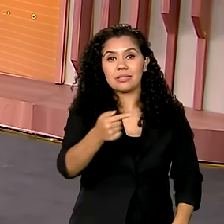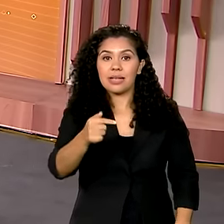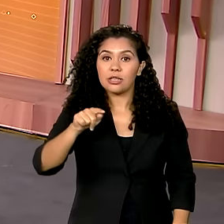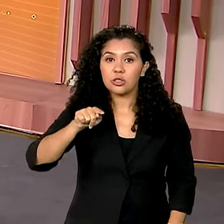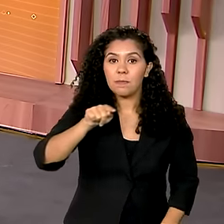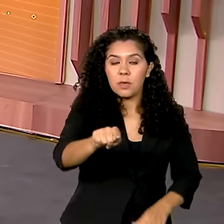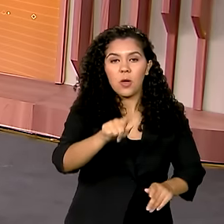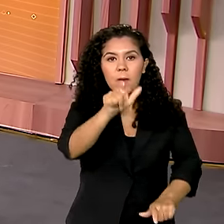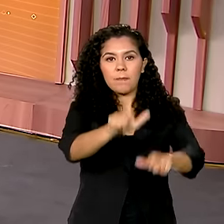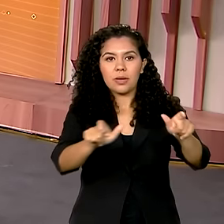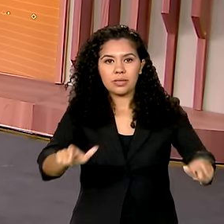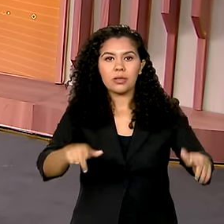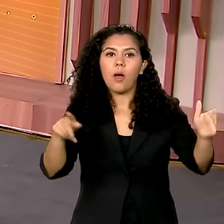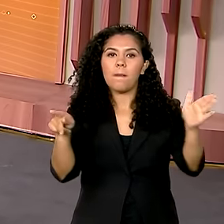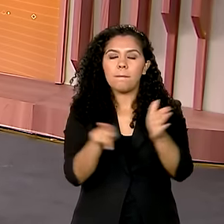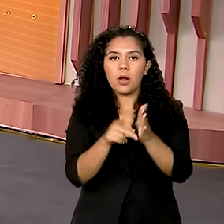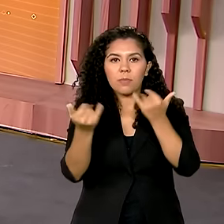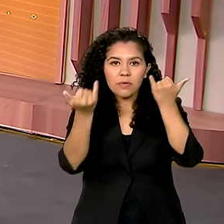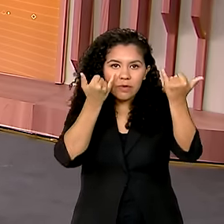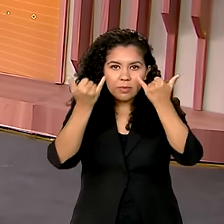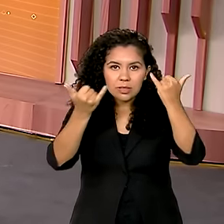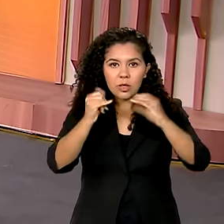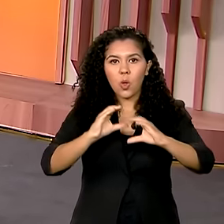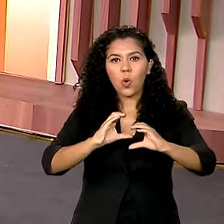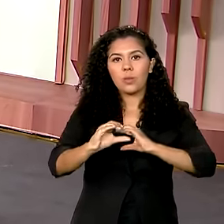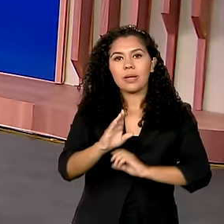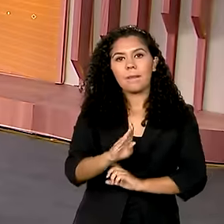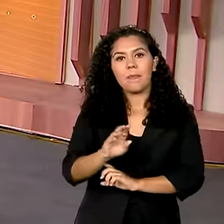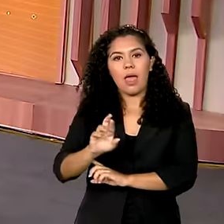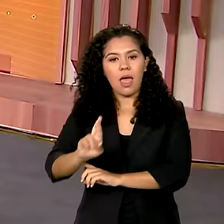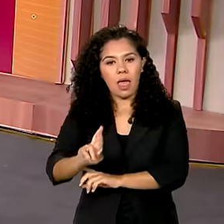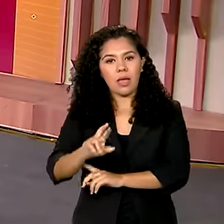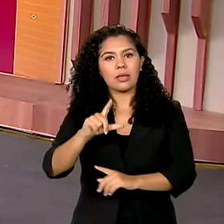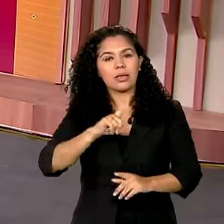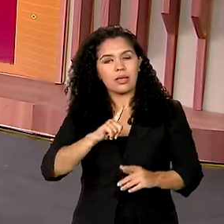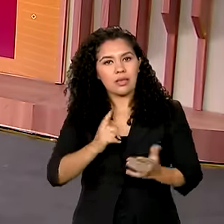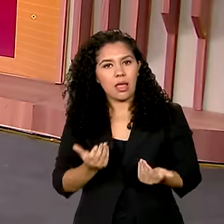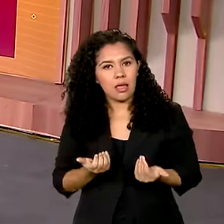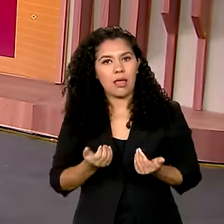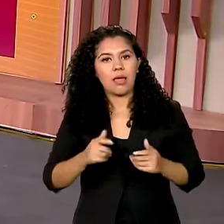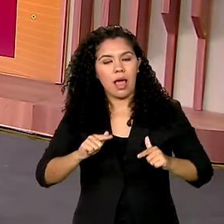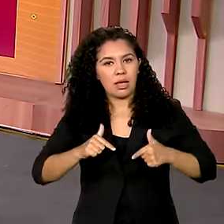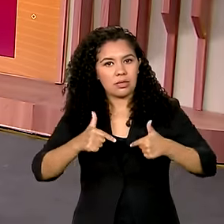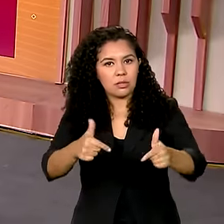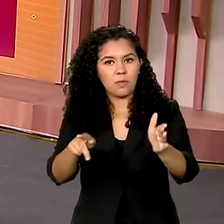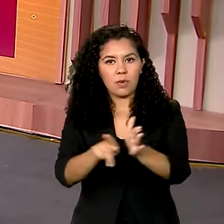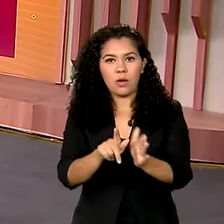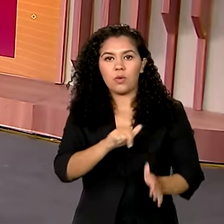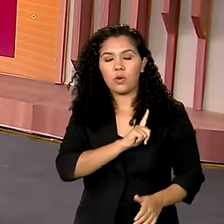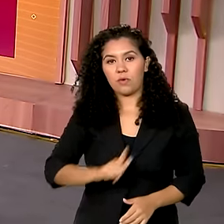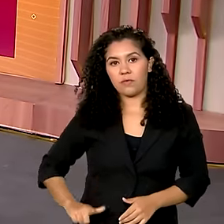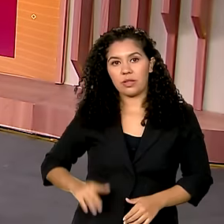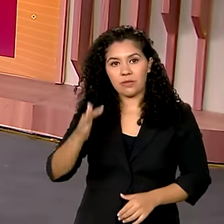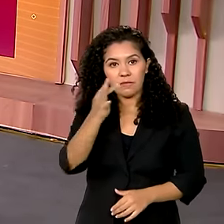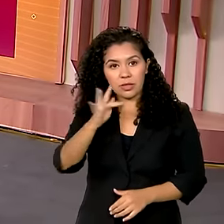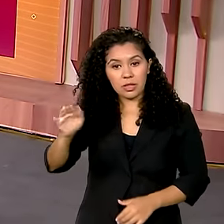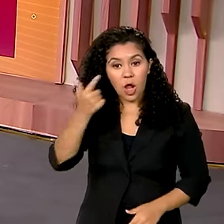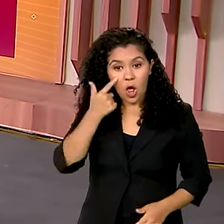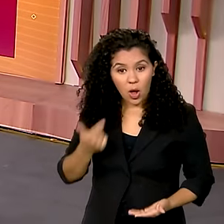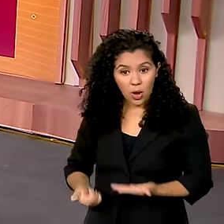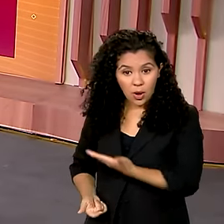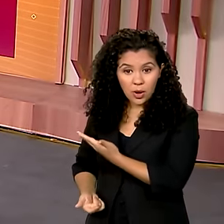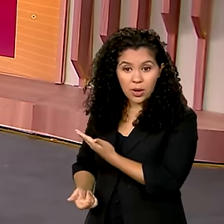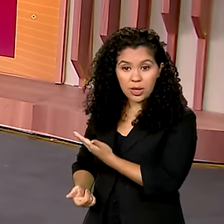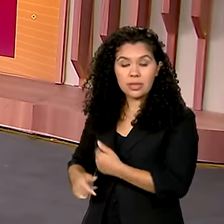Esses são os dados do Comunica BR, que traz aí as ações do governo federal em cada região. Você confere então que